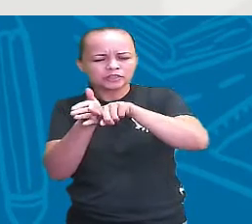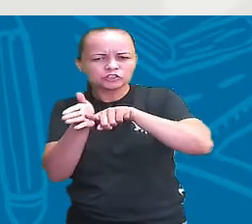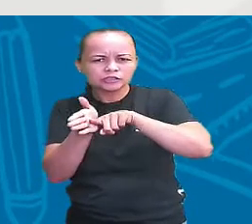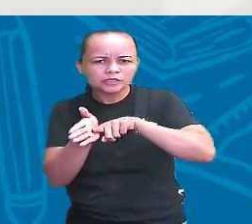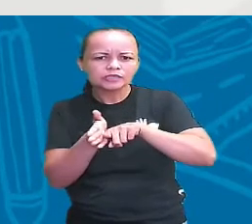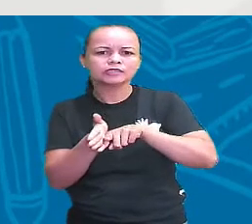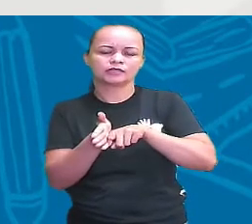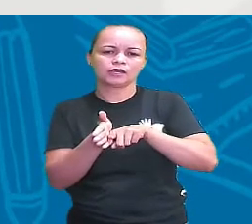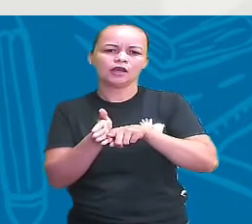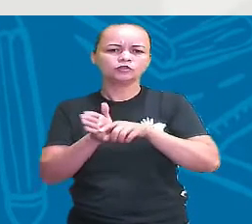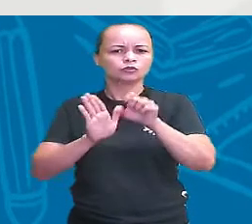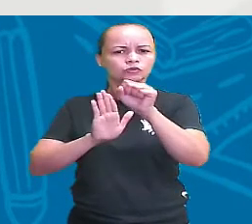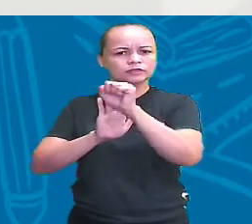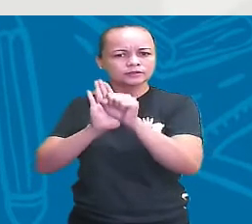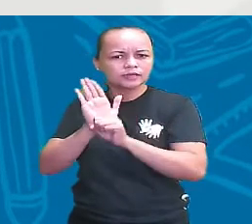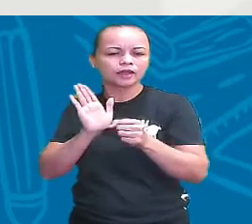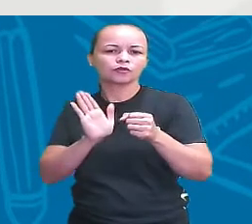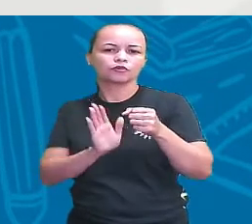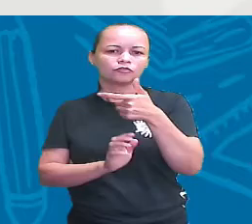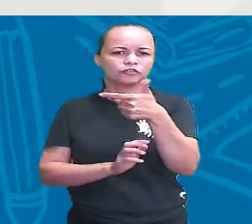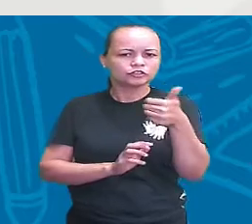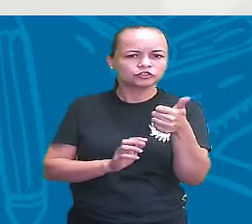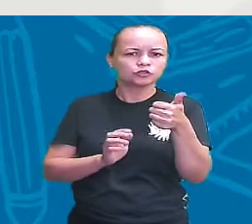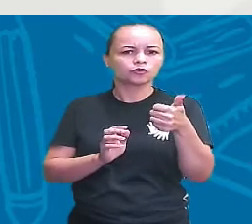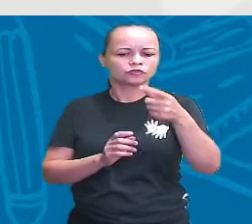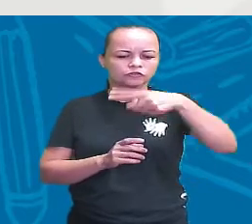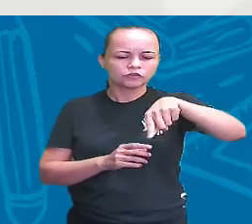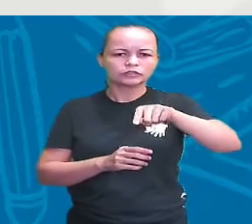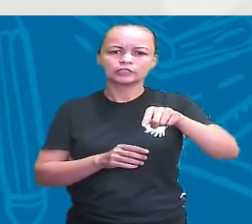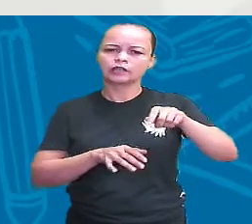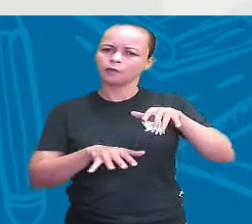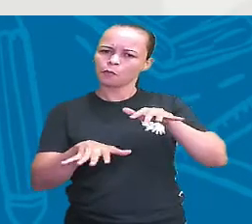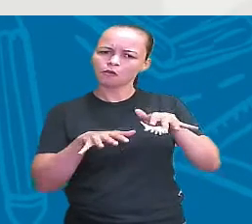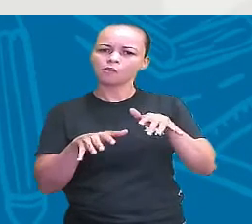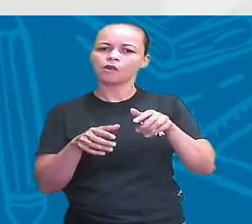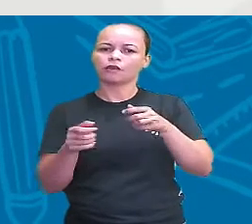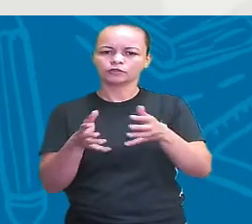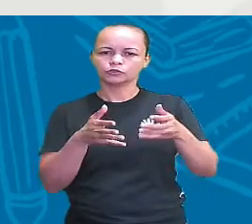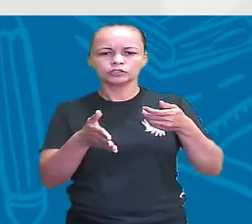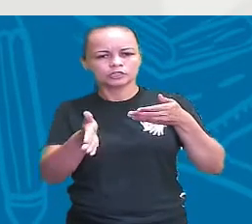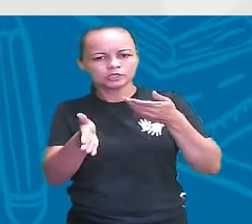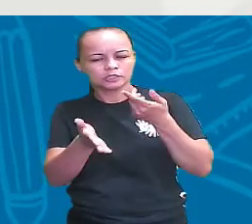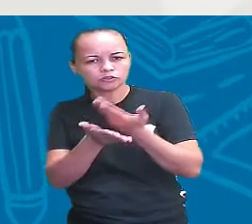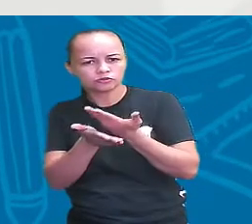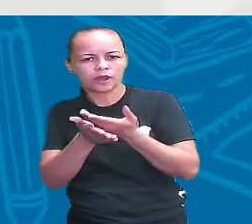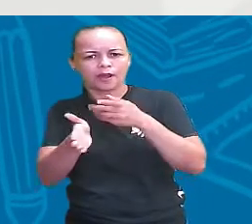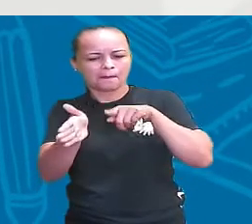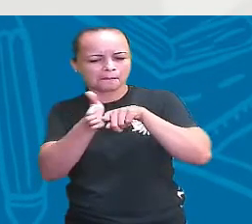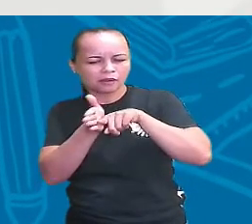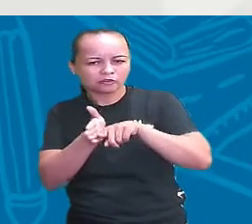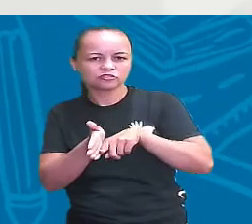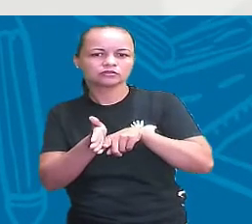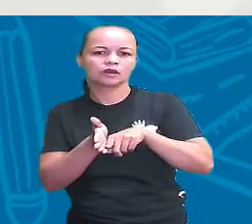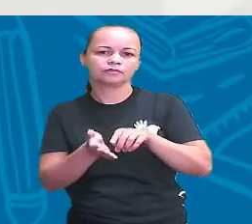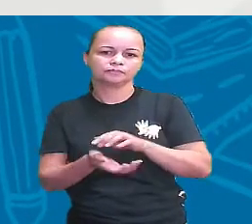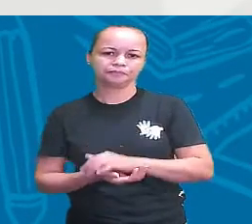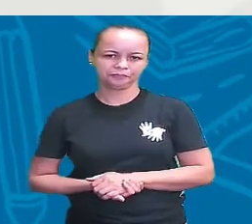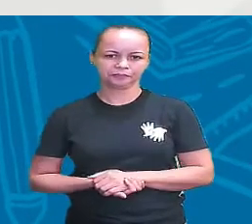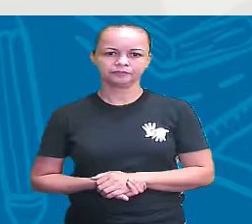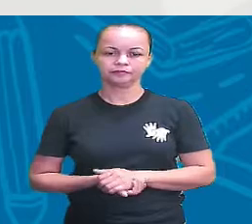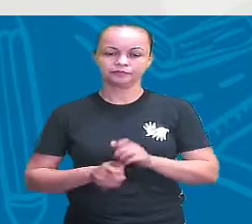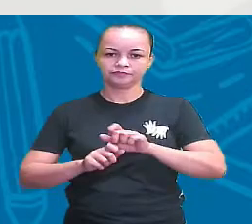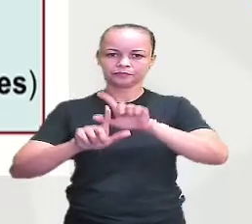está aí para isso. Para você também fazer esse tipo de movimento. E ali, como não é menos importante, abre essa imagem aí